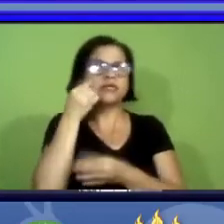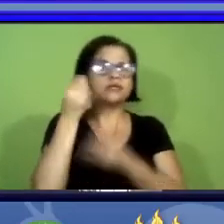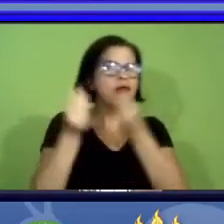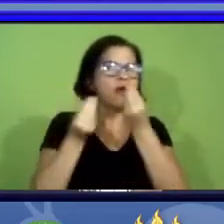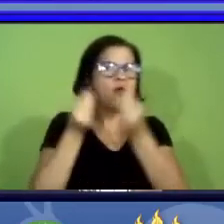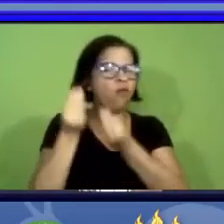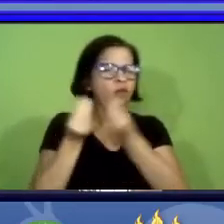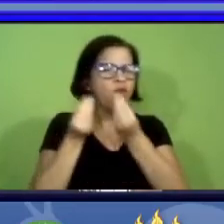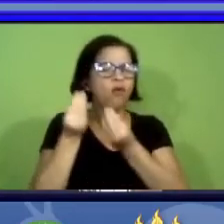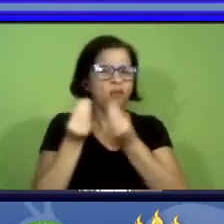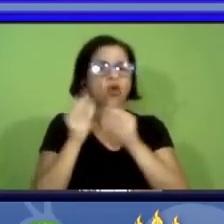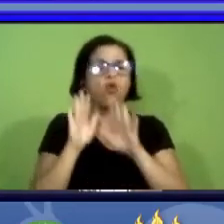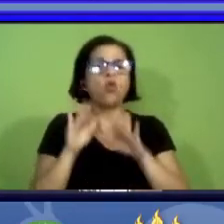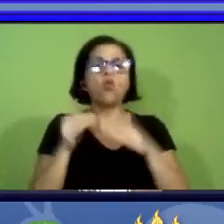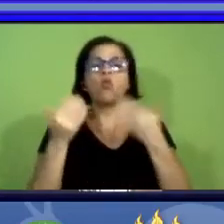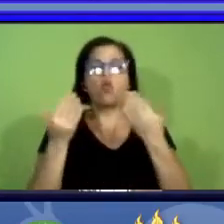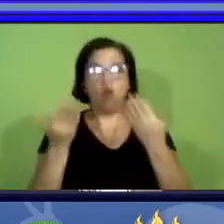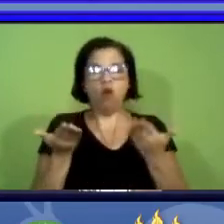ou menos quais